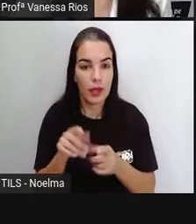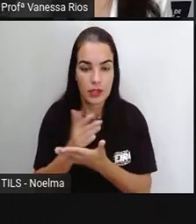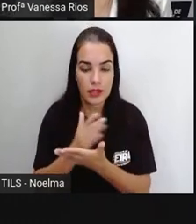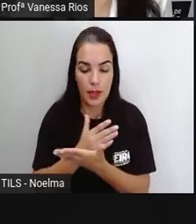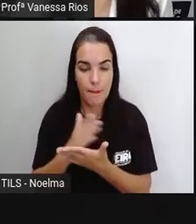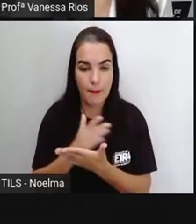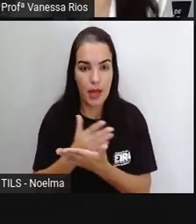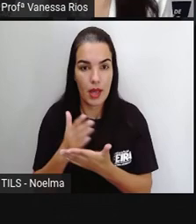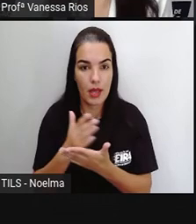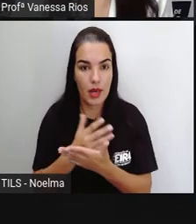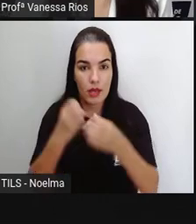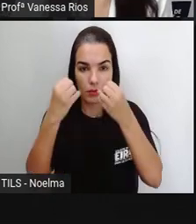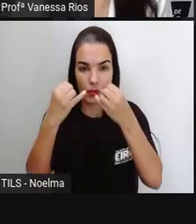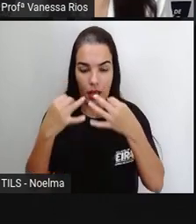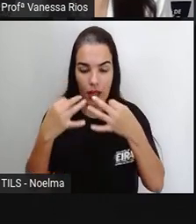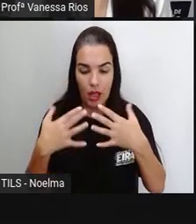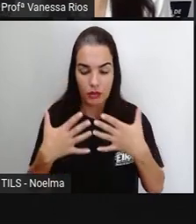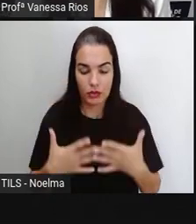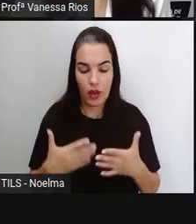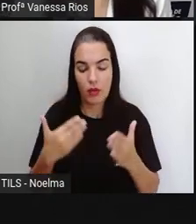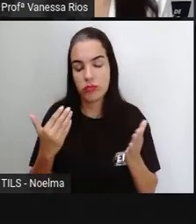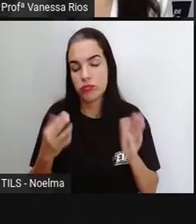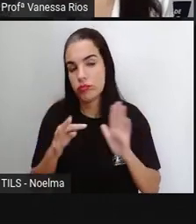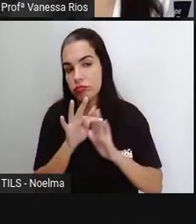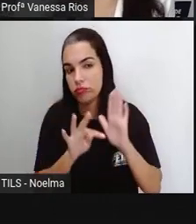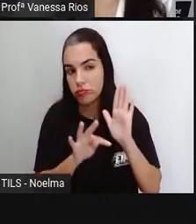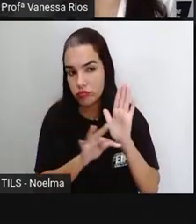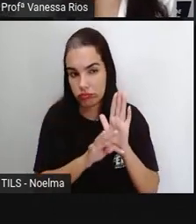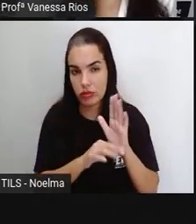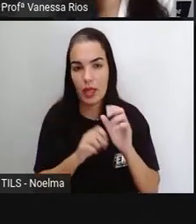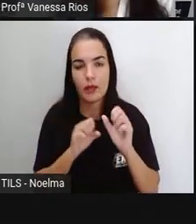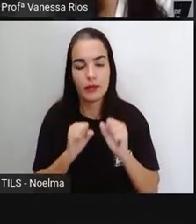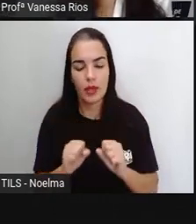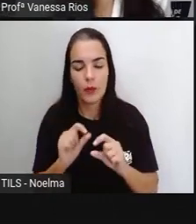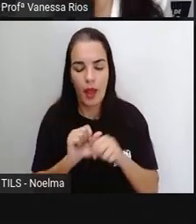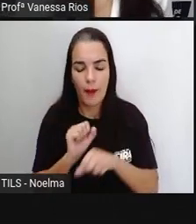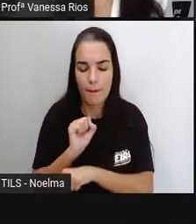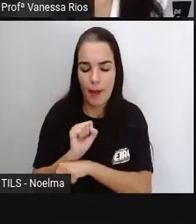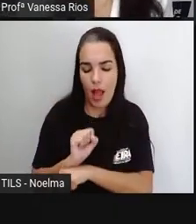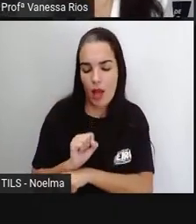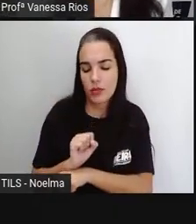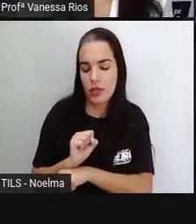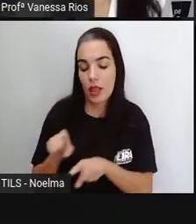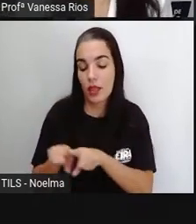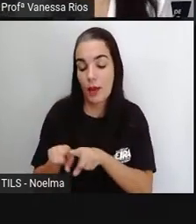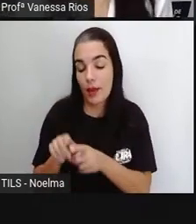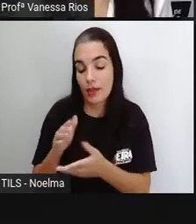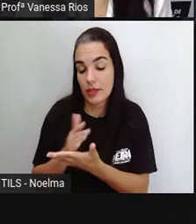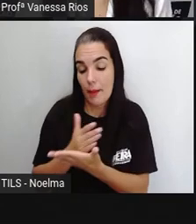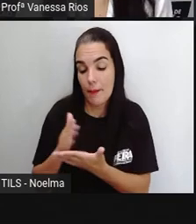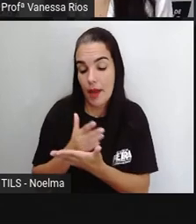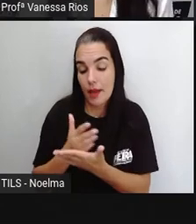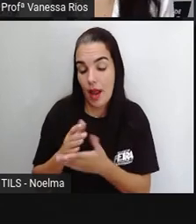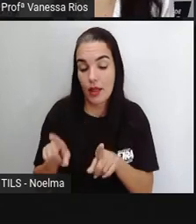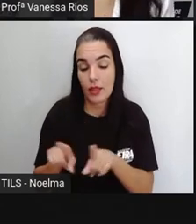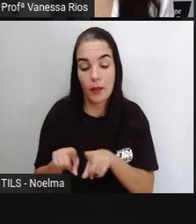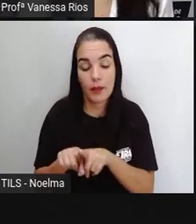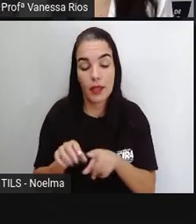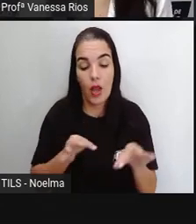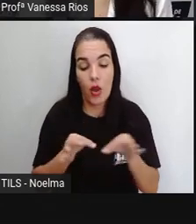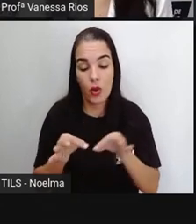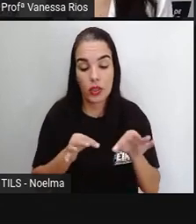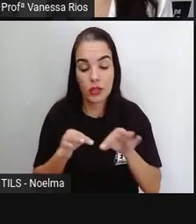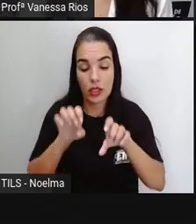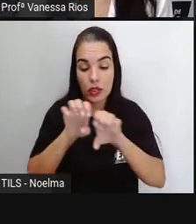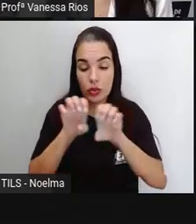do texto então tem aí a função de pausa a função de separar né a função de organizar a estrutura